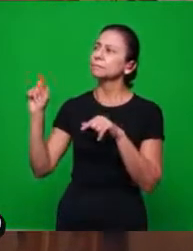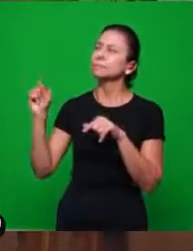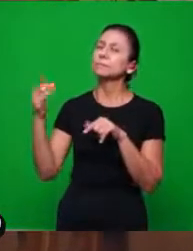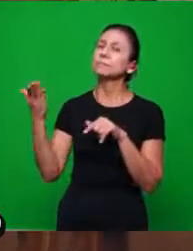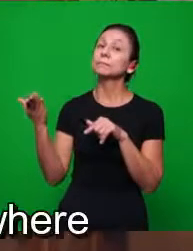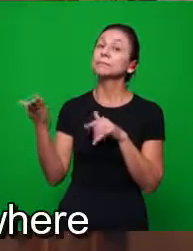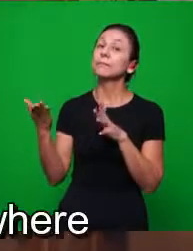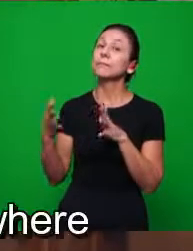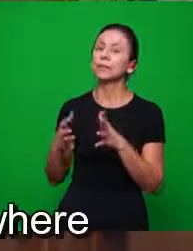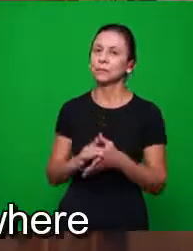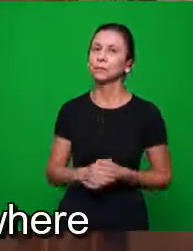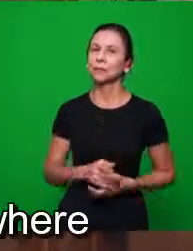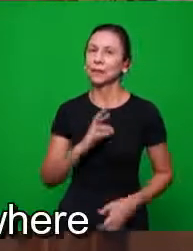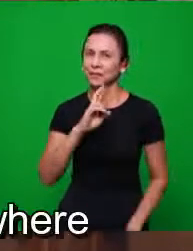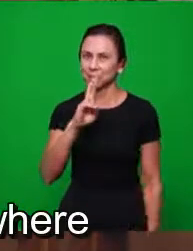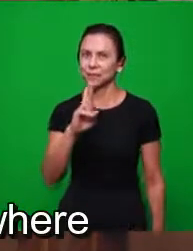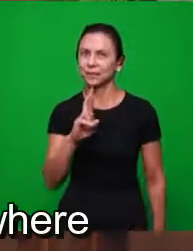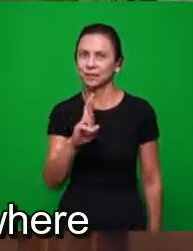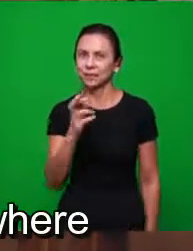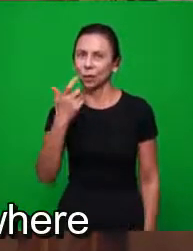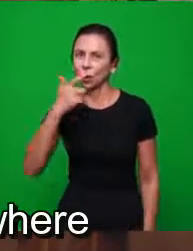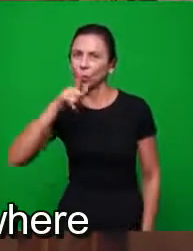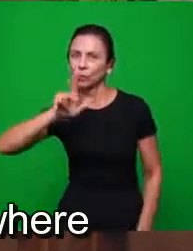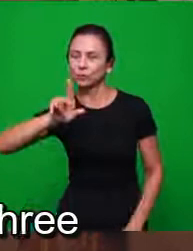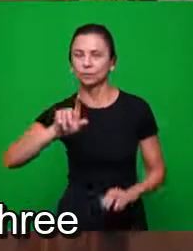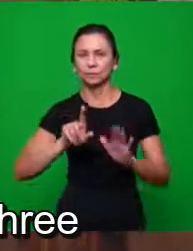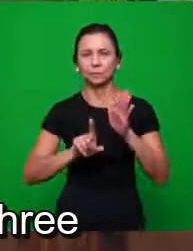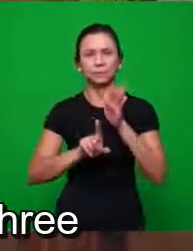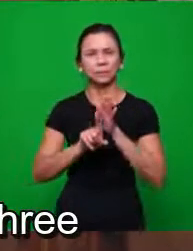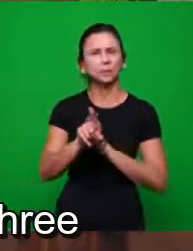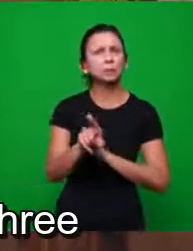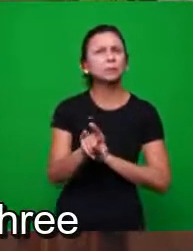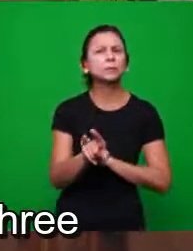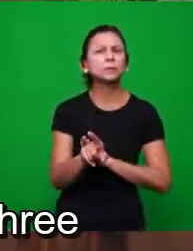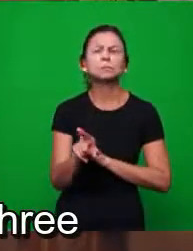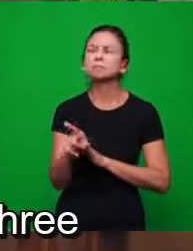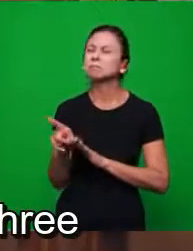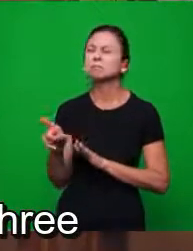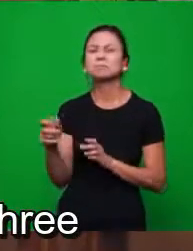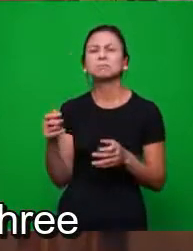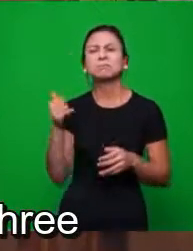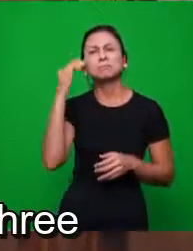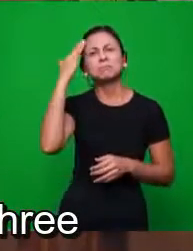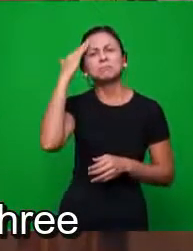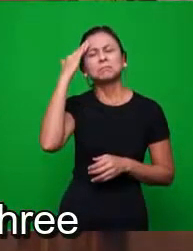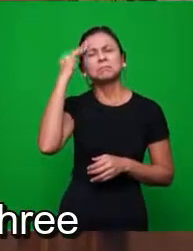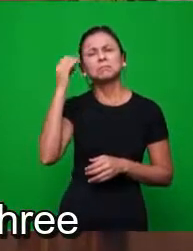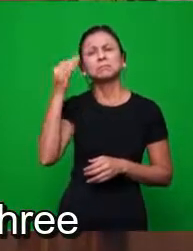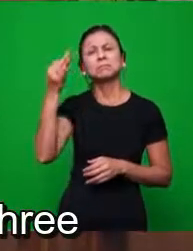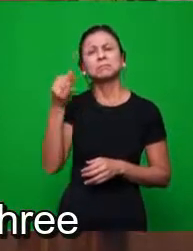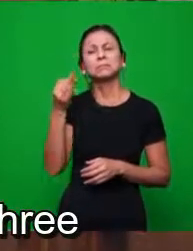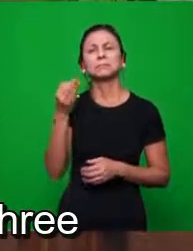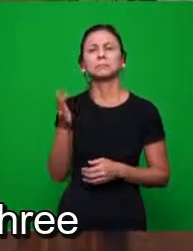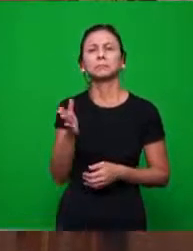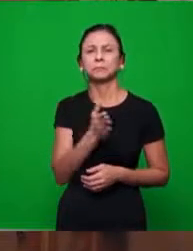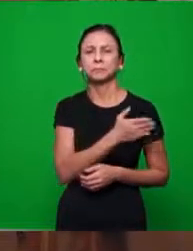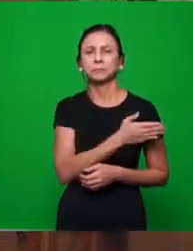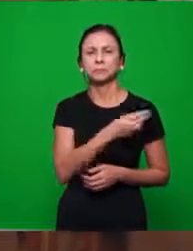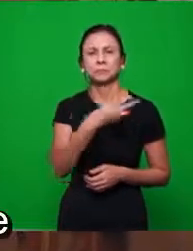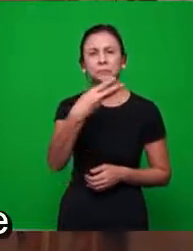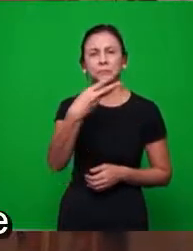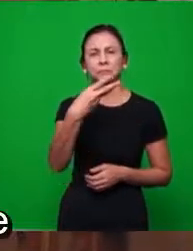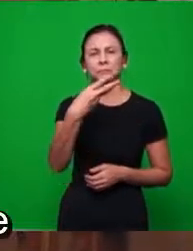Vamos à resposta, vamos à outra pergunta. Onde estava a sabedoria aqui? Vamos à outra. Três.